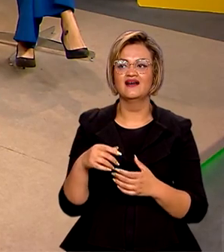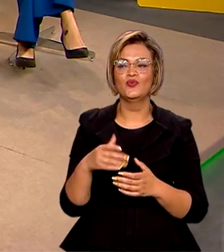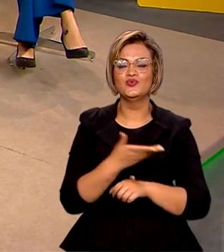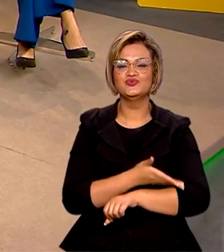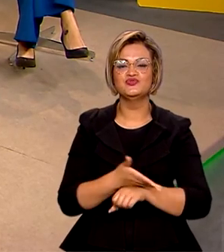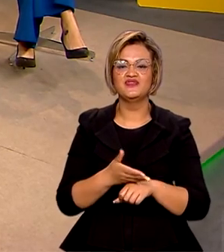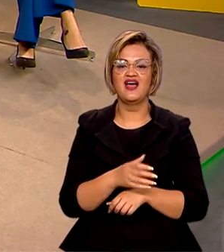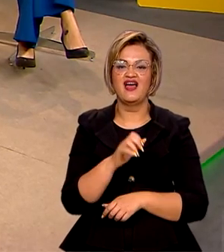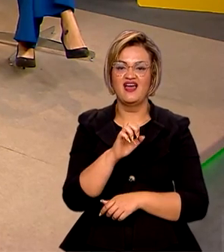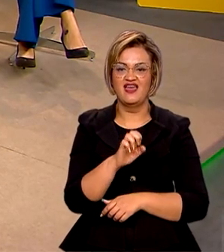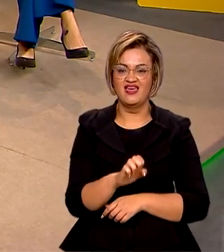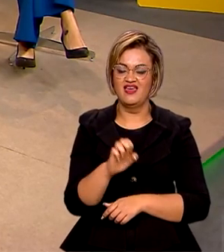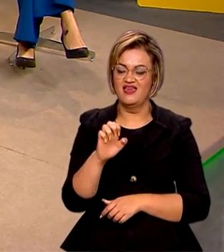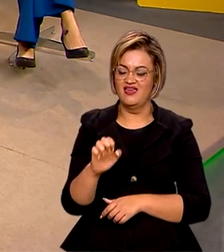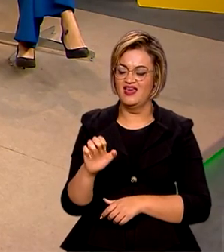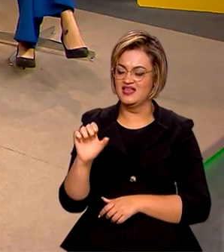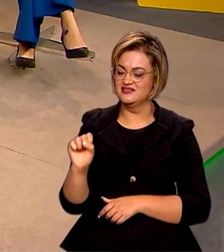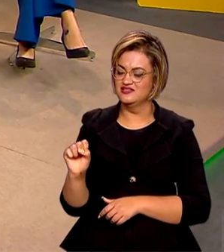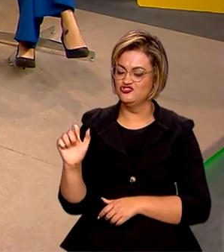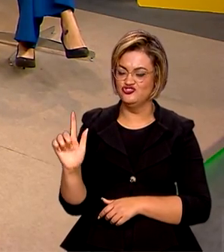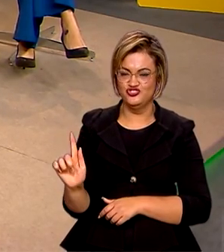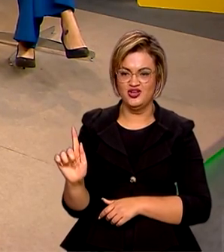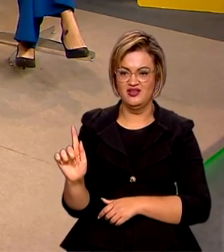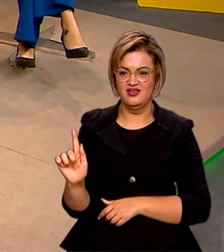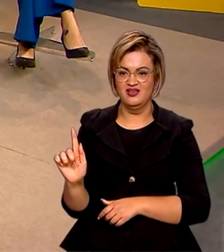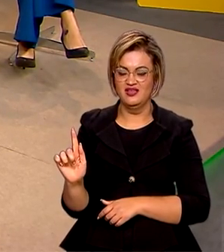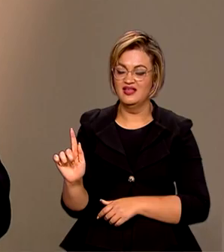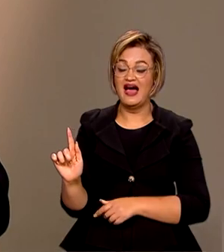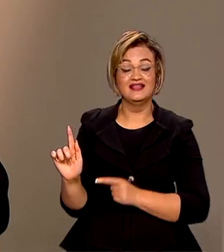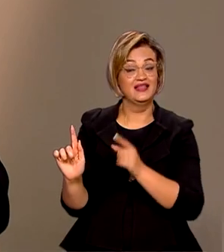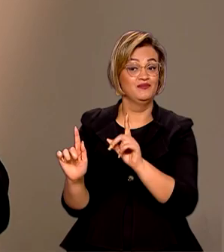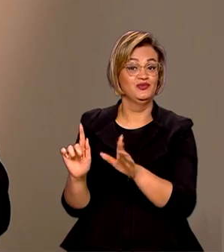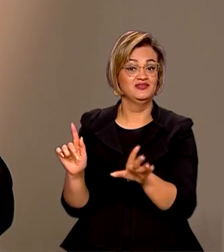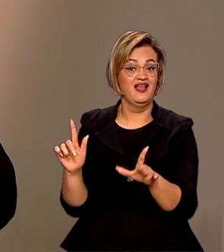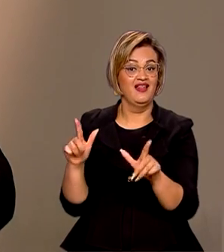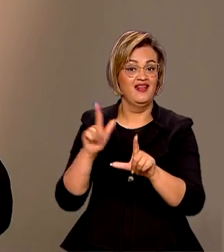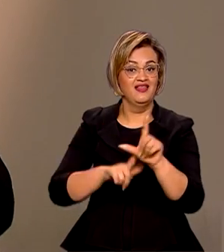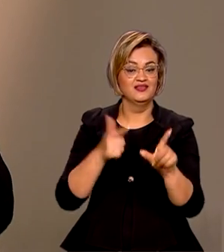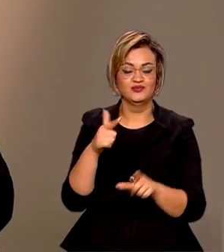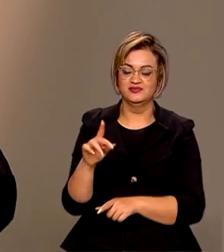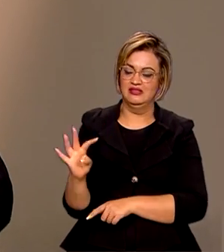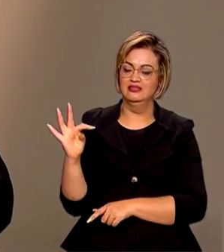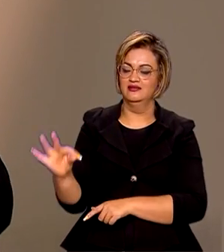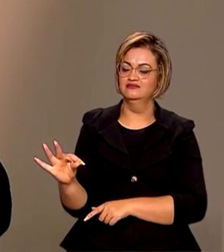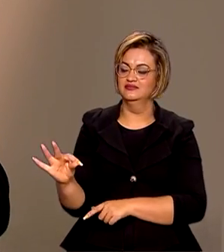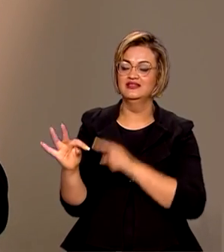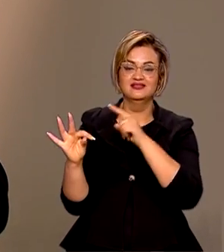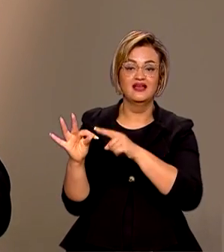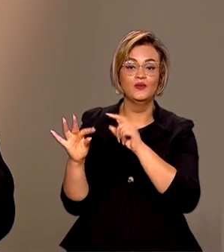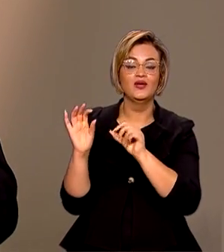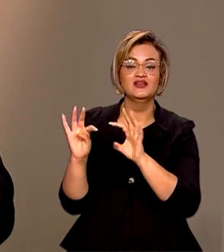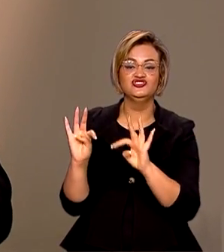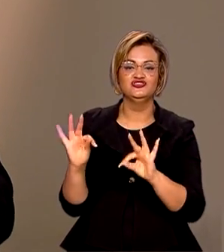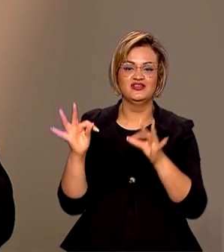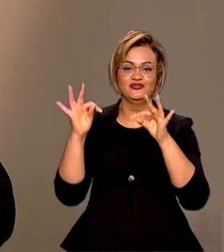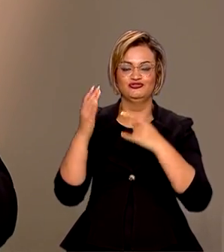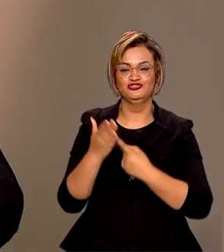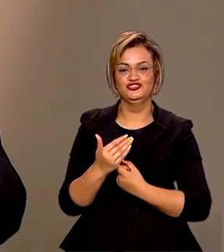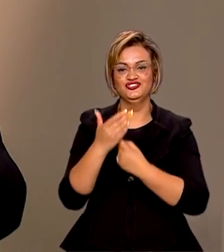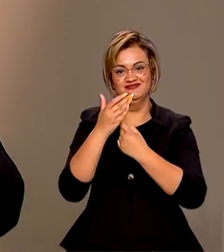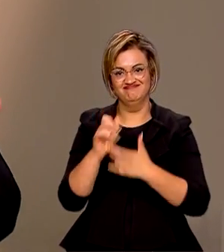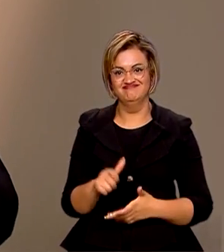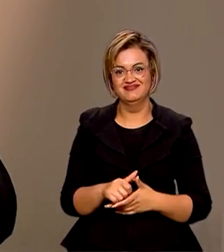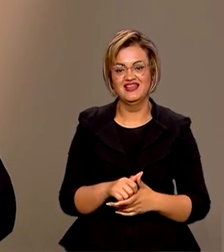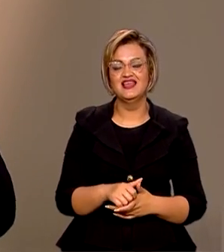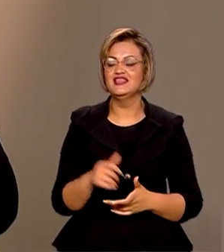Acho que tem que acrescentar uma letrinha aí, que chama tecnologia, né? A tecnologia é fundamental para tudo isso. Nós estamos vendo também a inserção